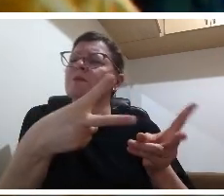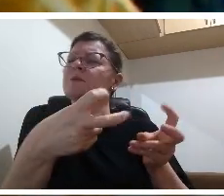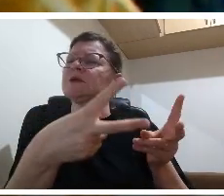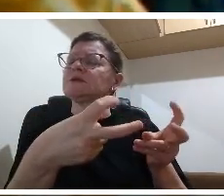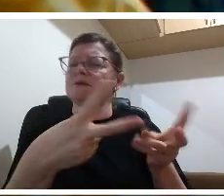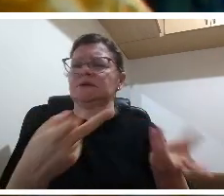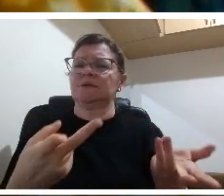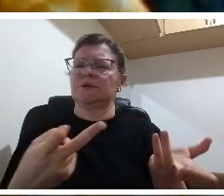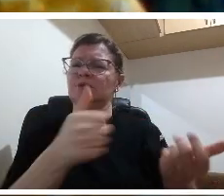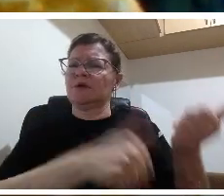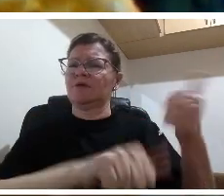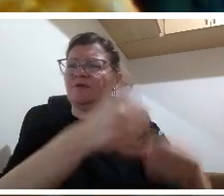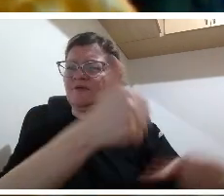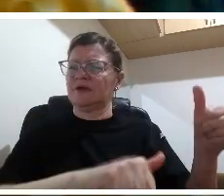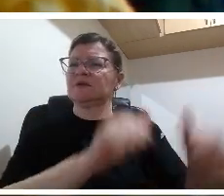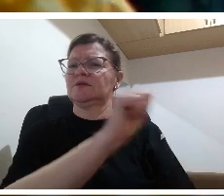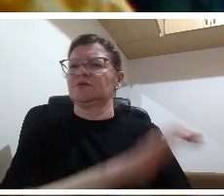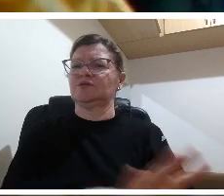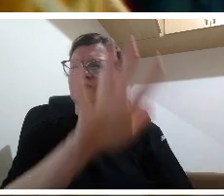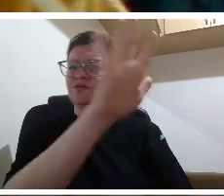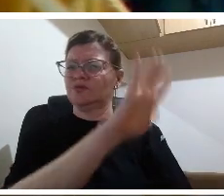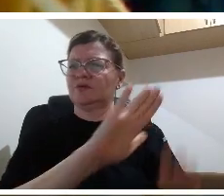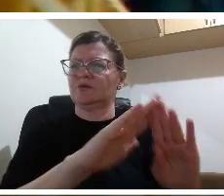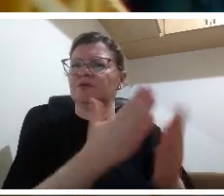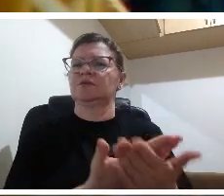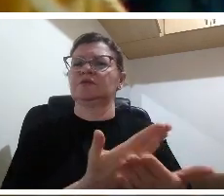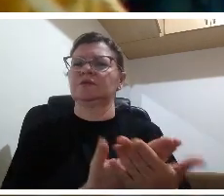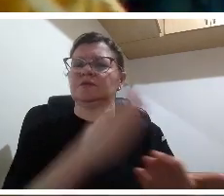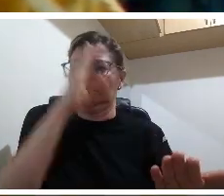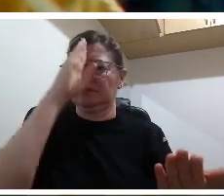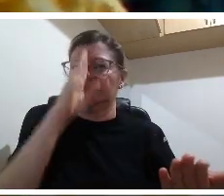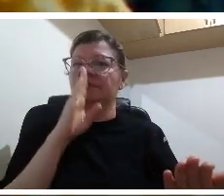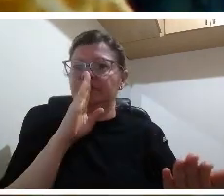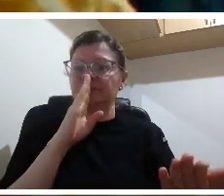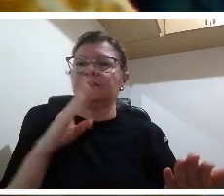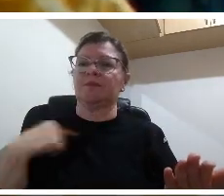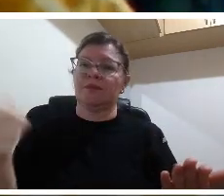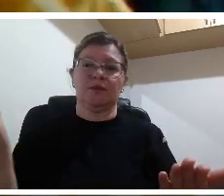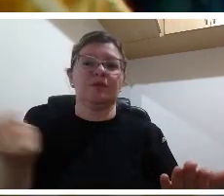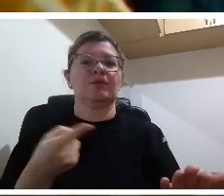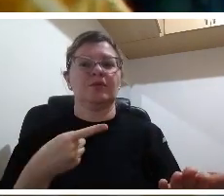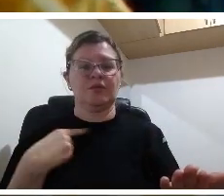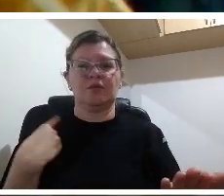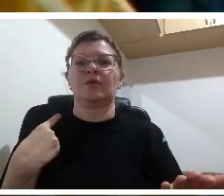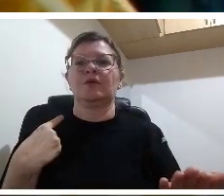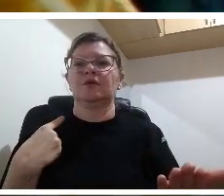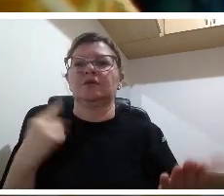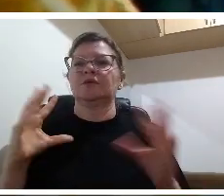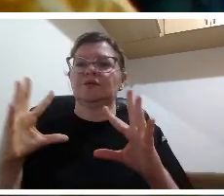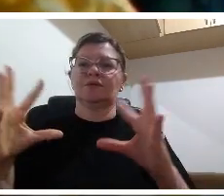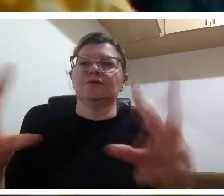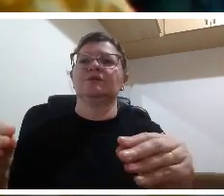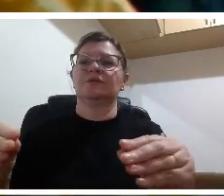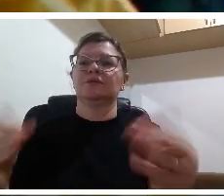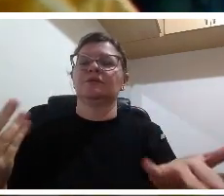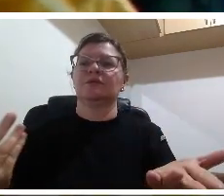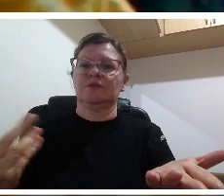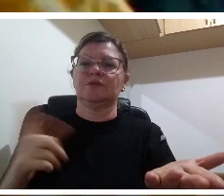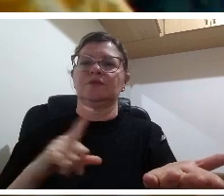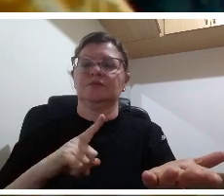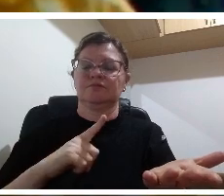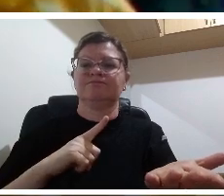obrigados praticamente a fazer isso tendo em vista porque é uma situação que os municípios